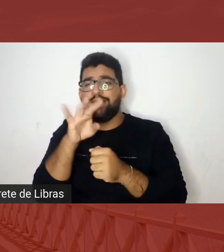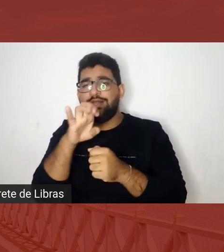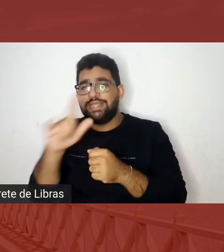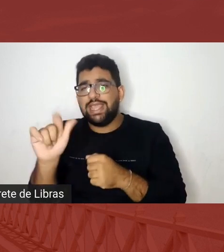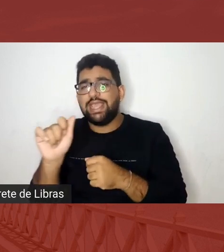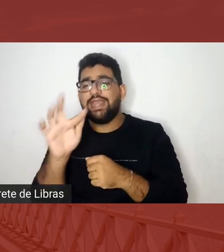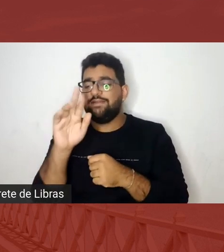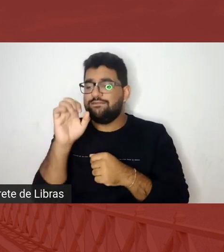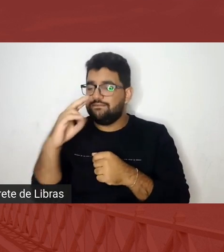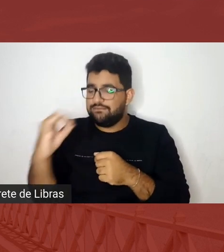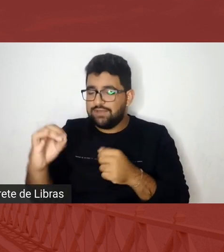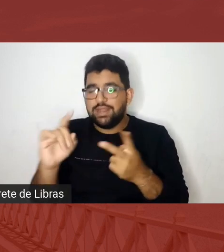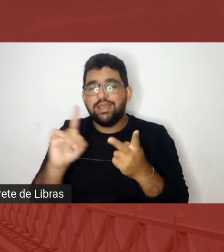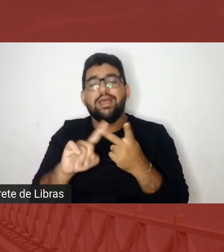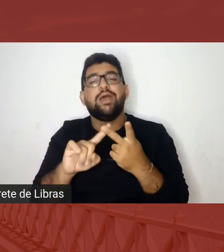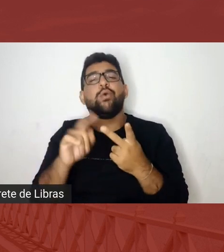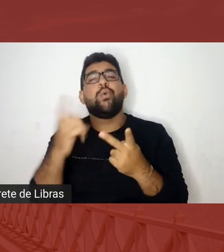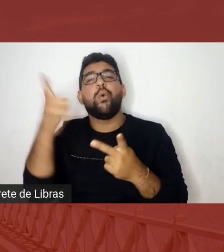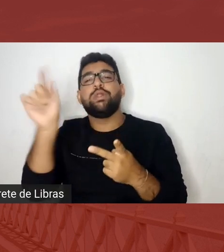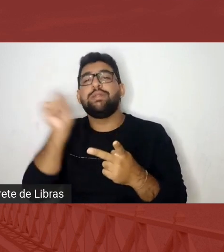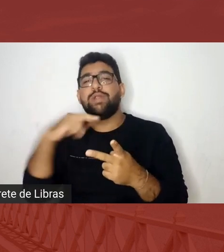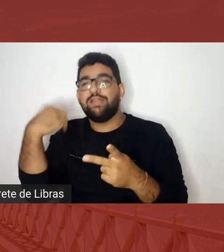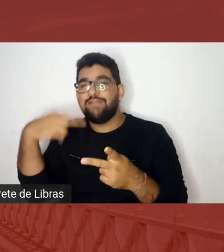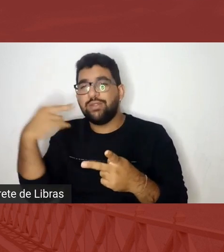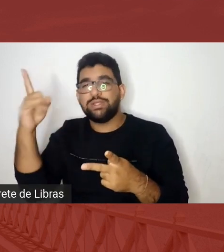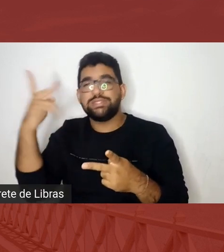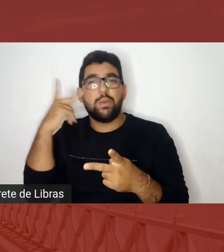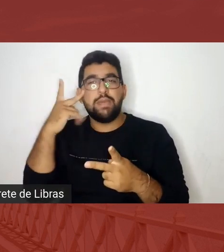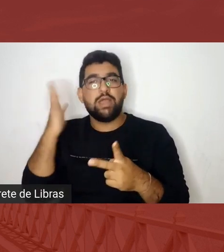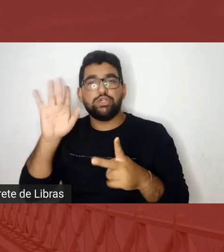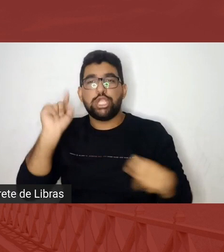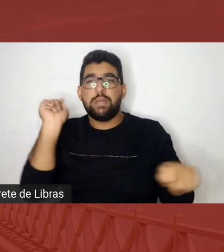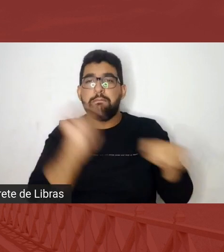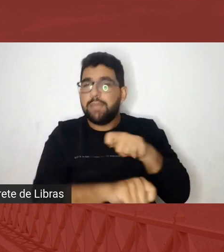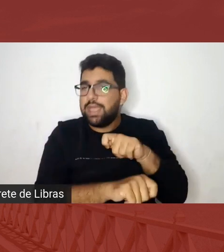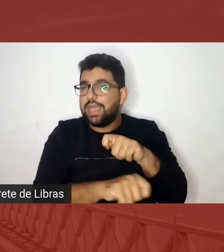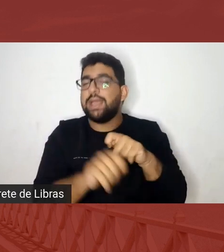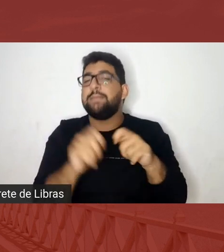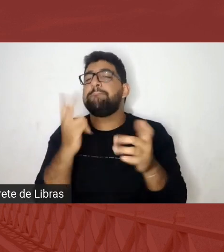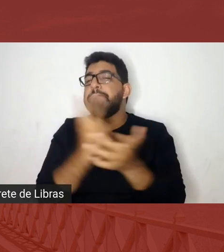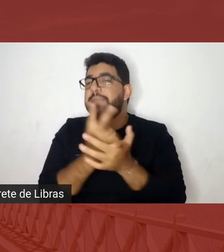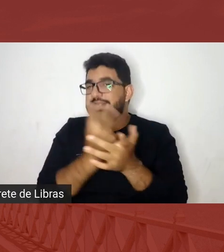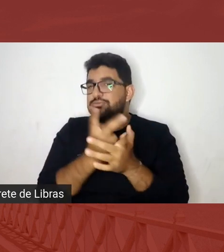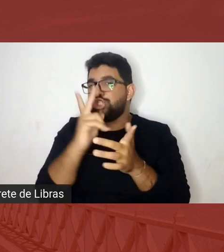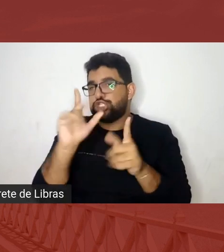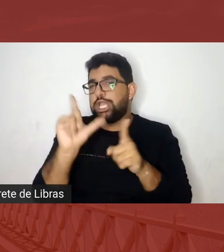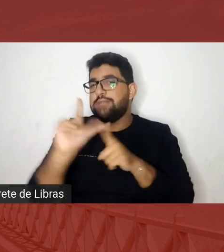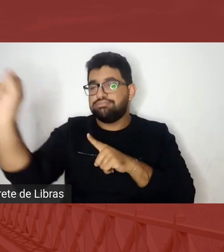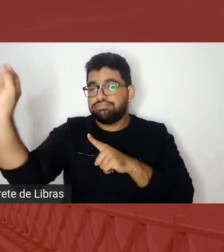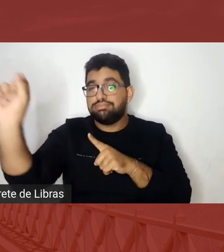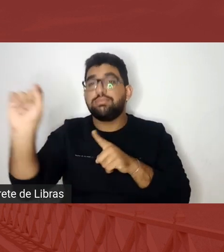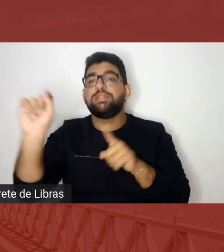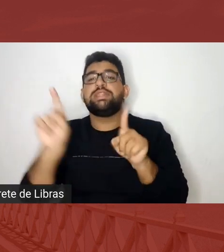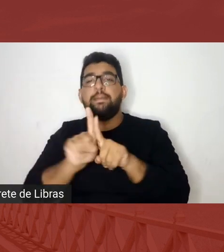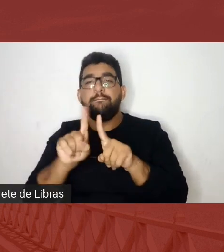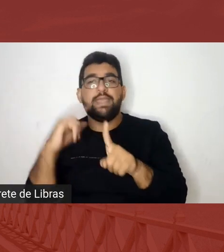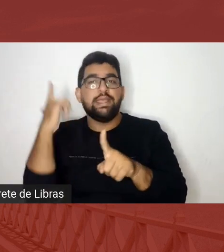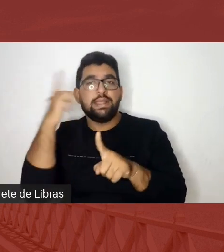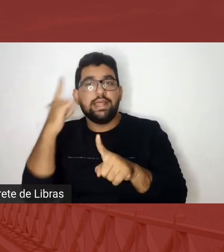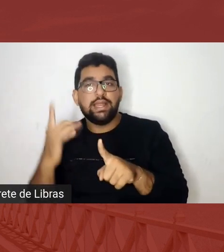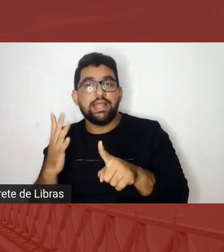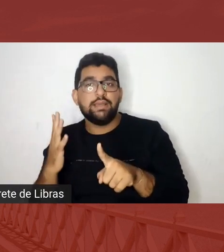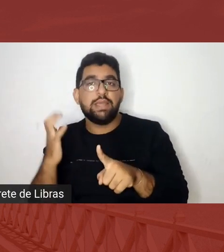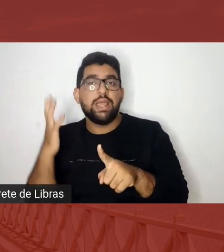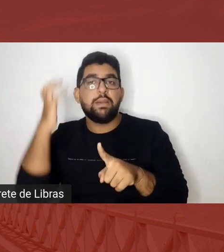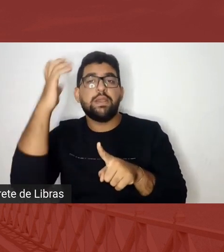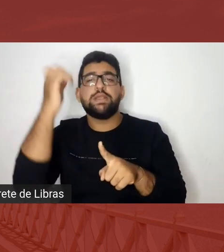mesmo que não esteja aqui corporeamente estando conosco se nós podemos lutar ao lado de Leodeguero e de Jesus e com as pretas